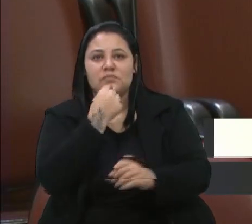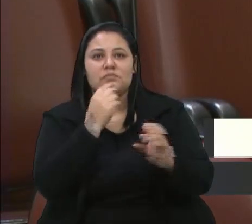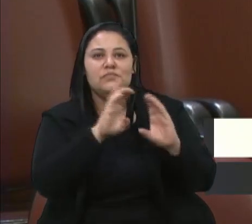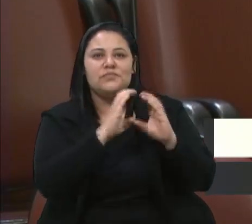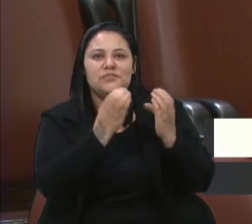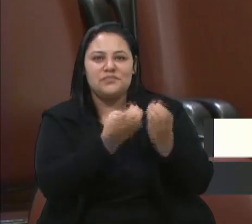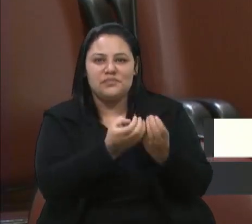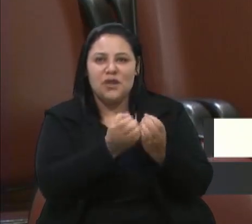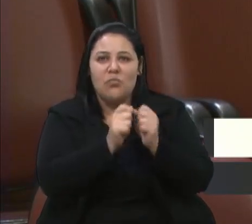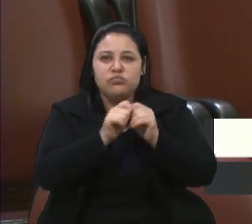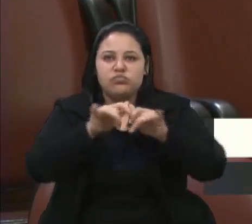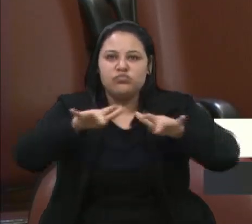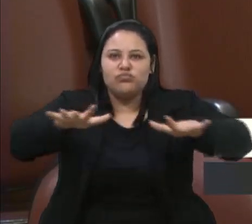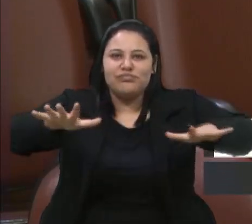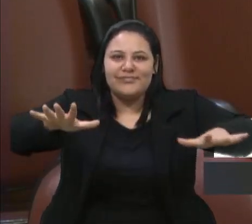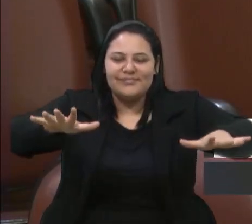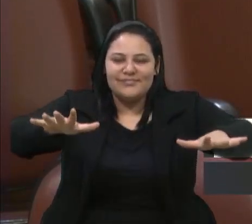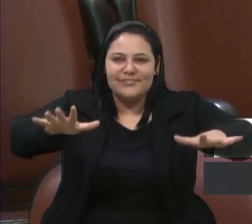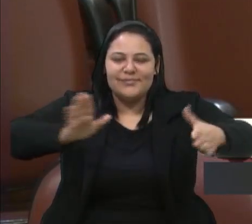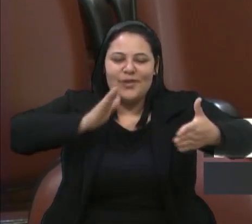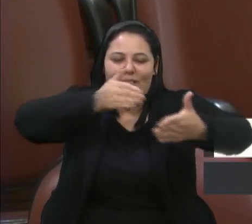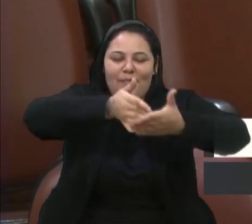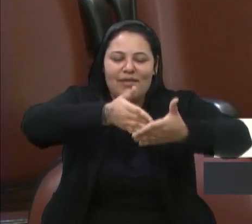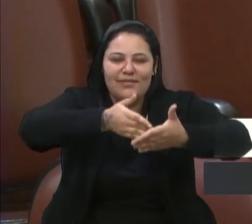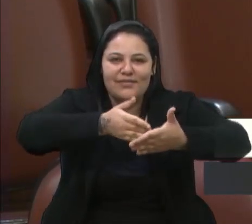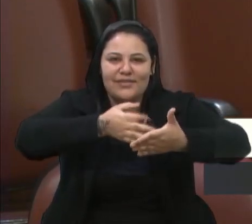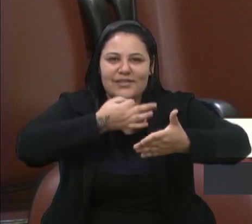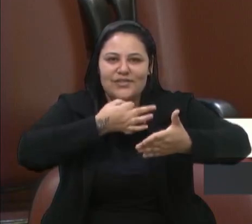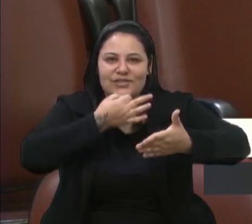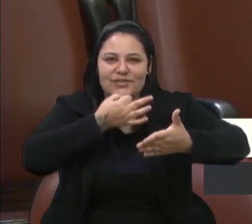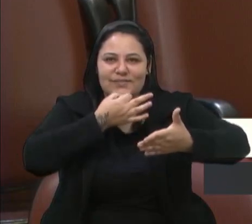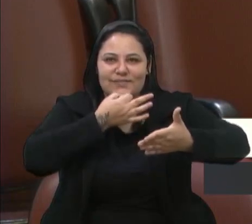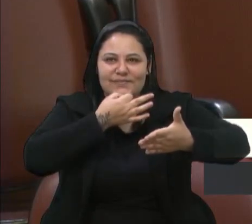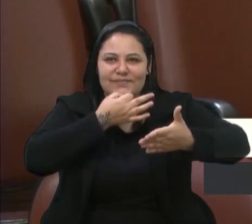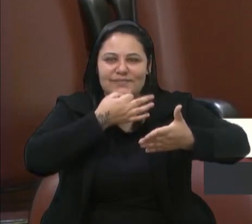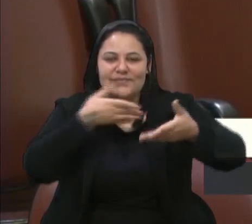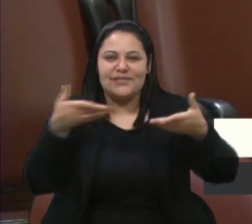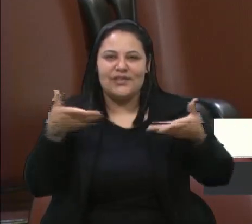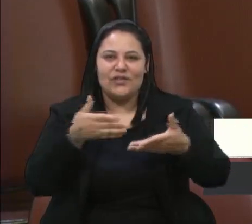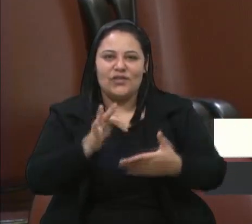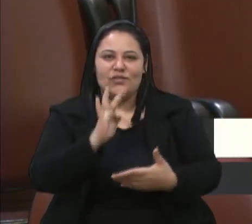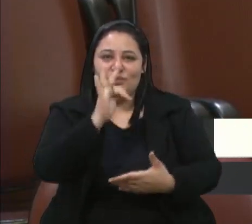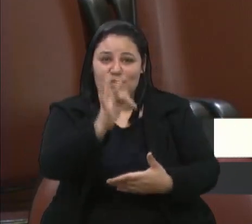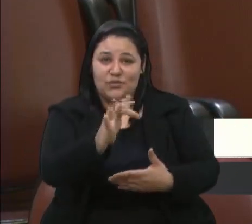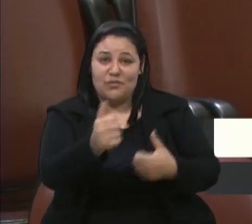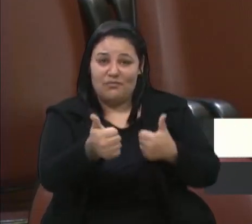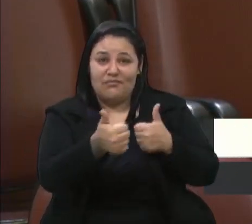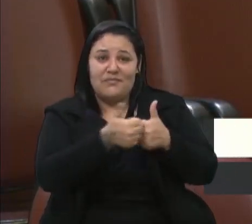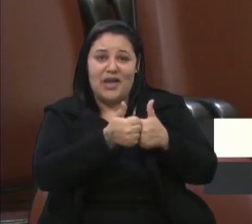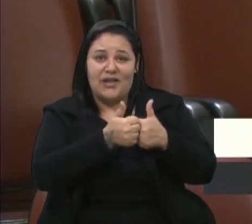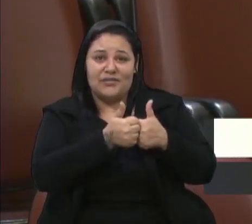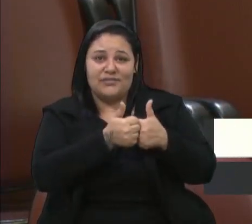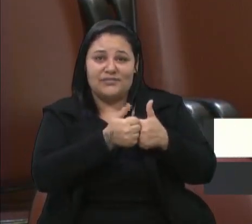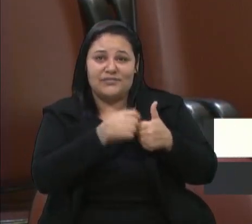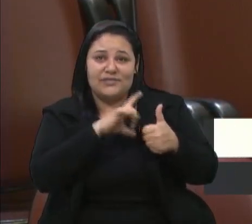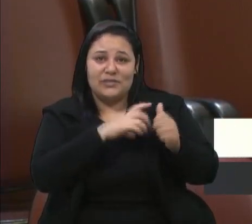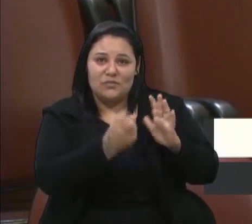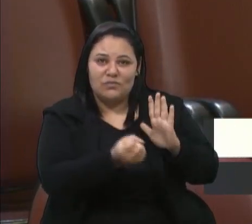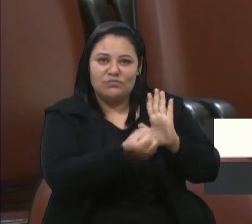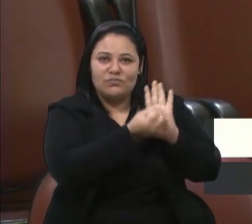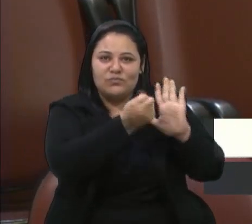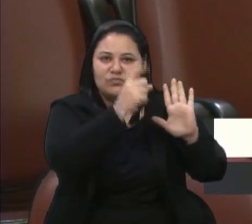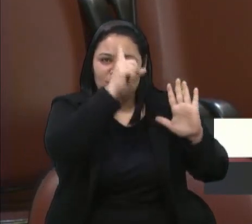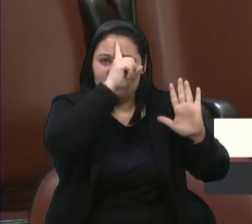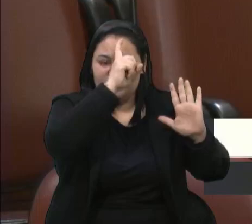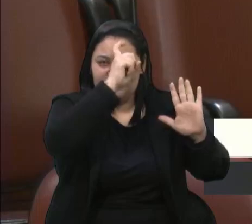Expandimos as barreiras de Caxias do Sul, territoriais. E agora, num futuro breve, o símbolo, o logo do Hospital